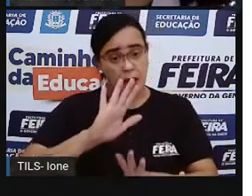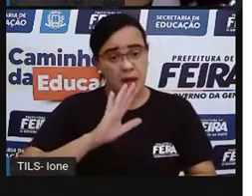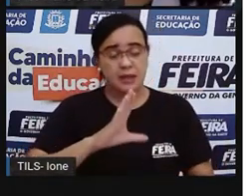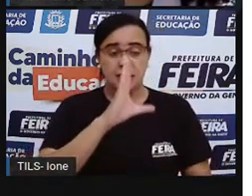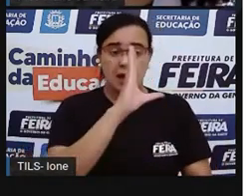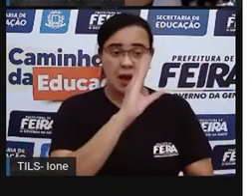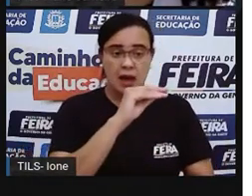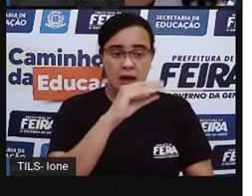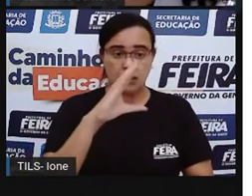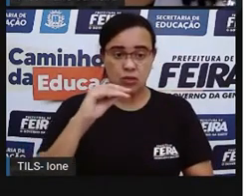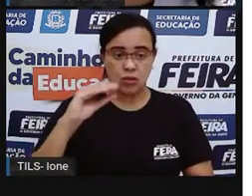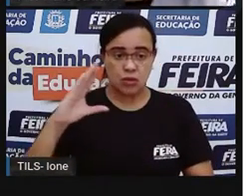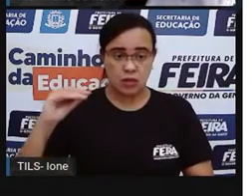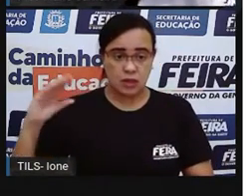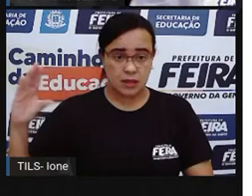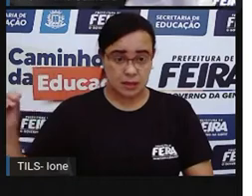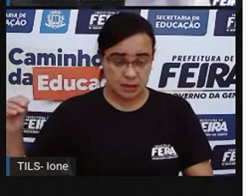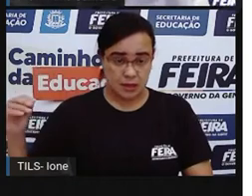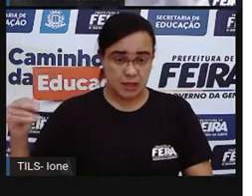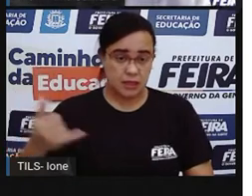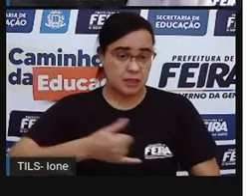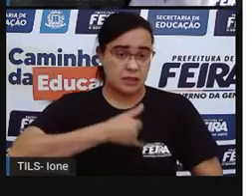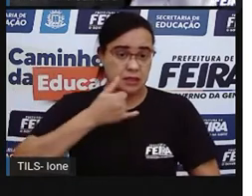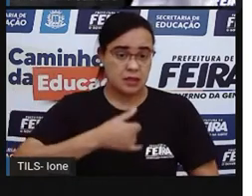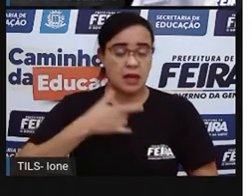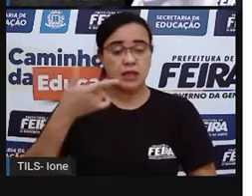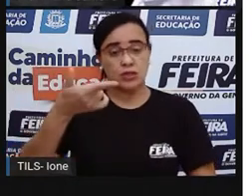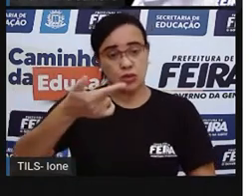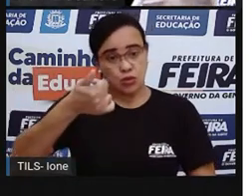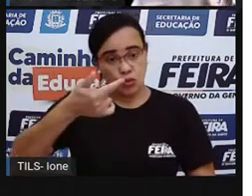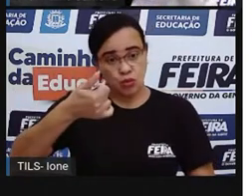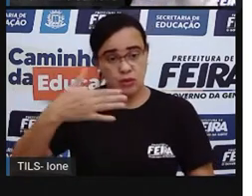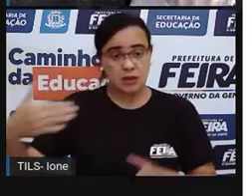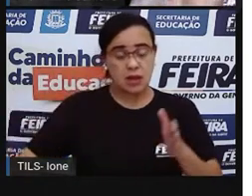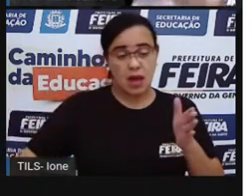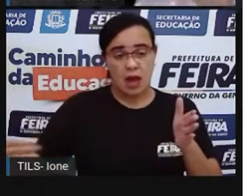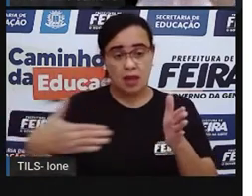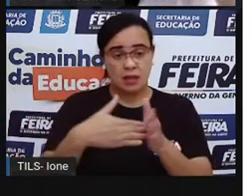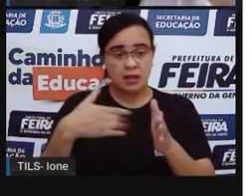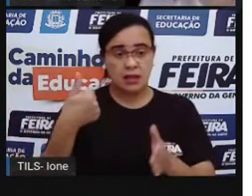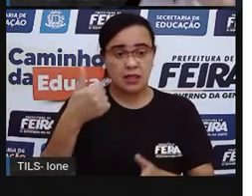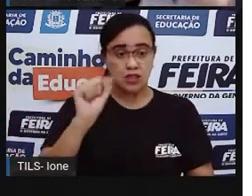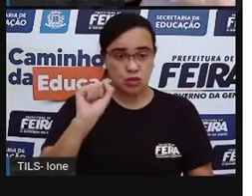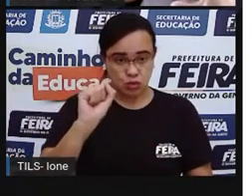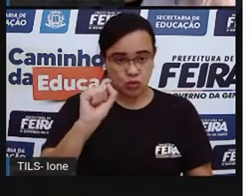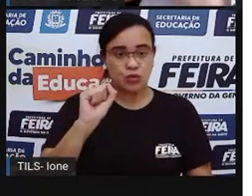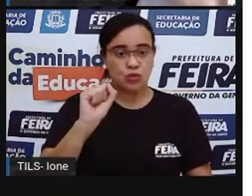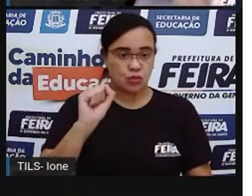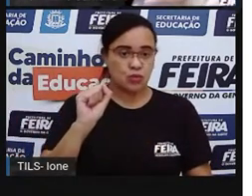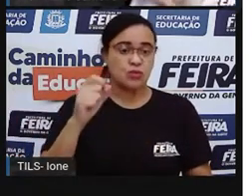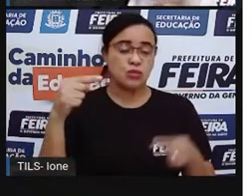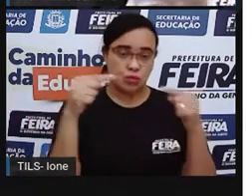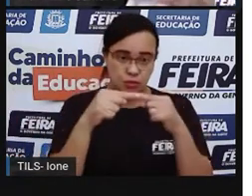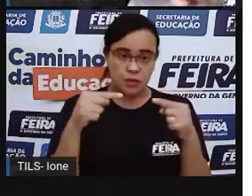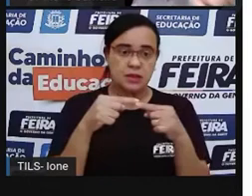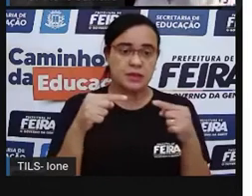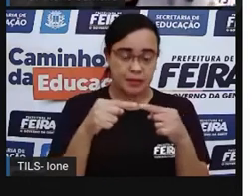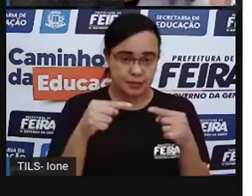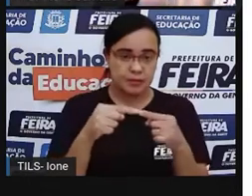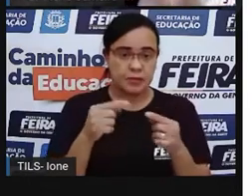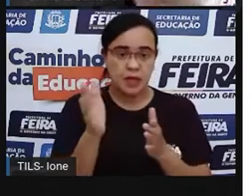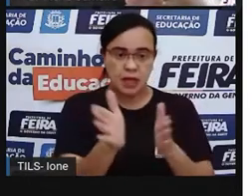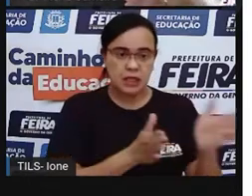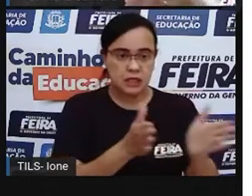ó, de 12 a 18 anos, né? E aí, essa faixa etária, a gente fala esse nome faixa